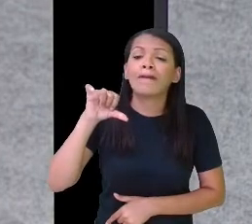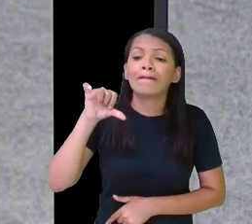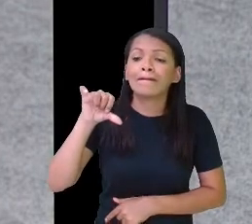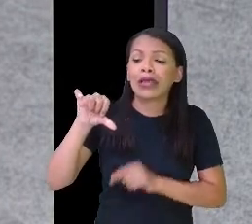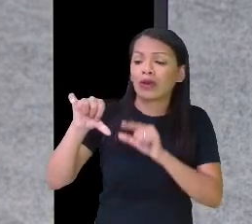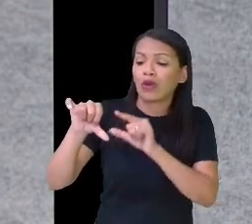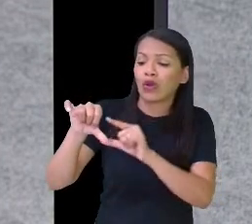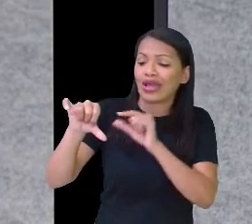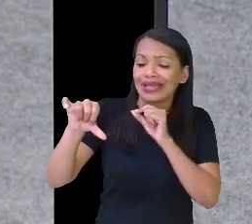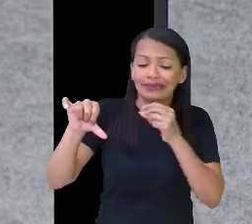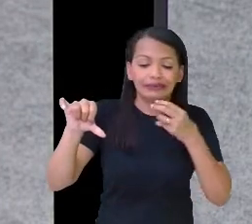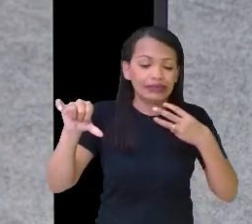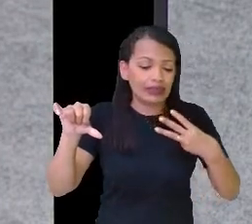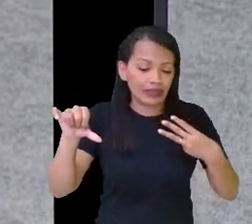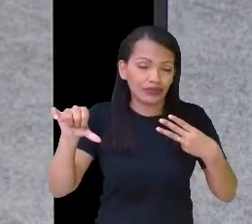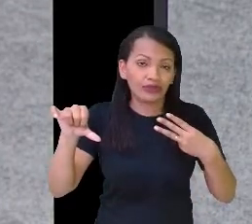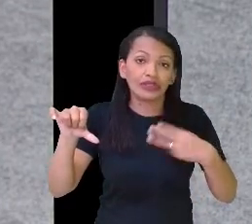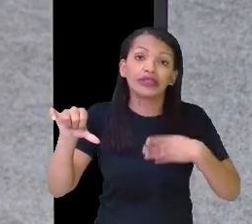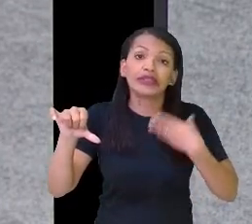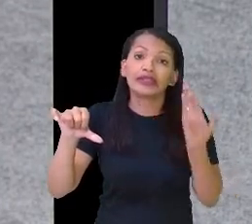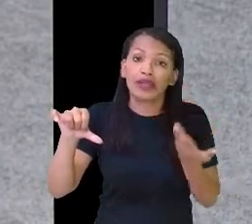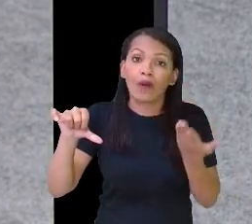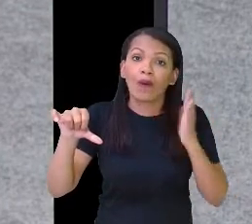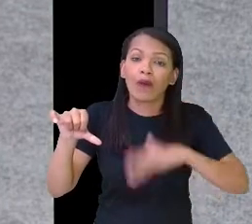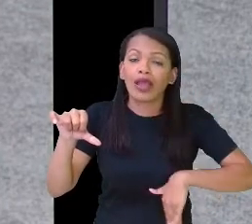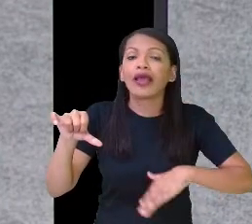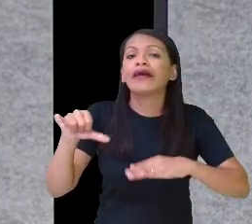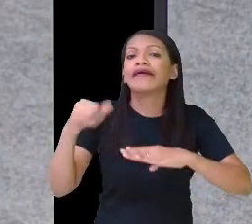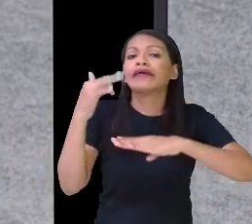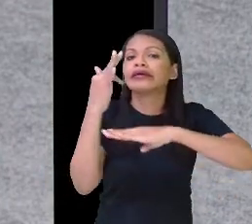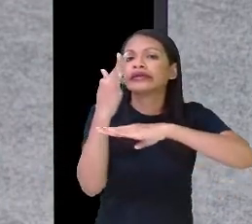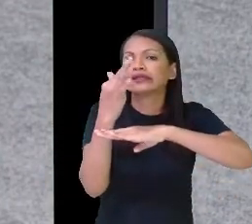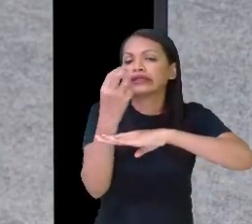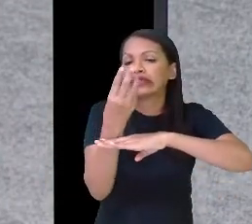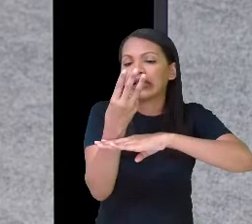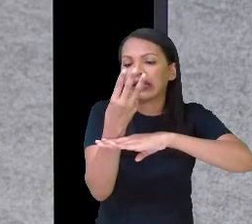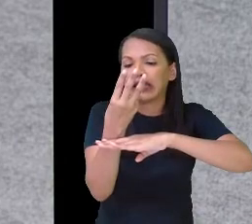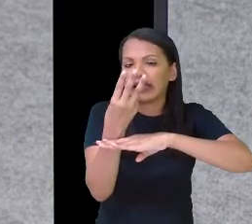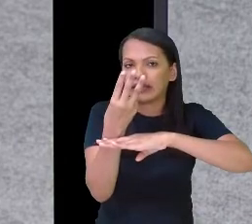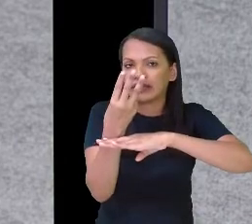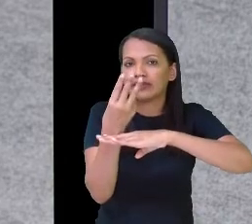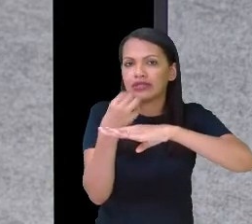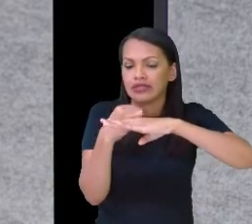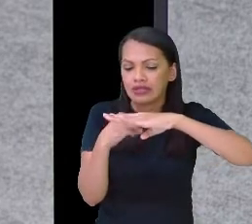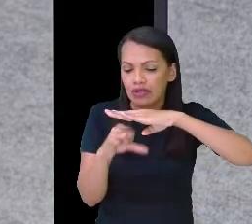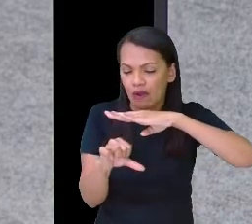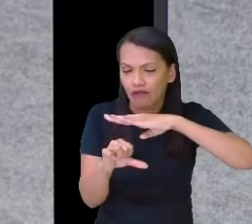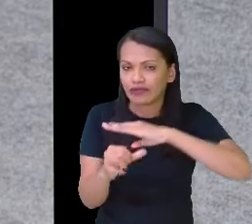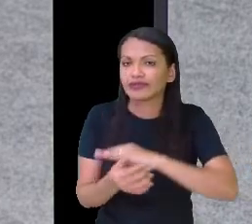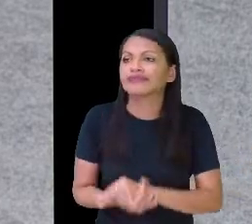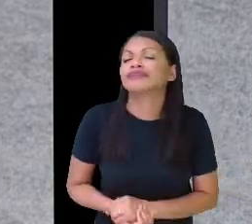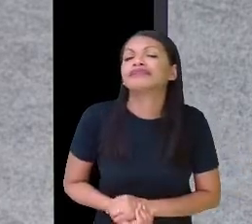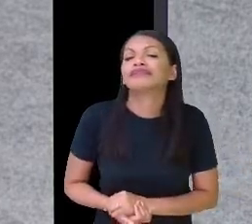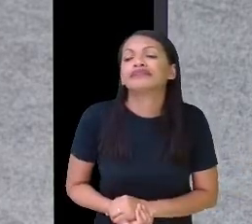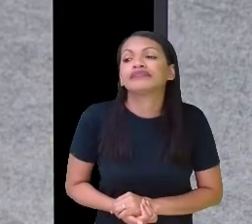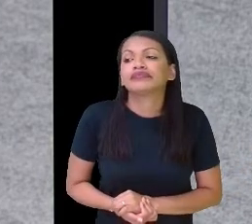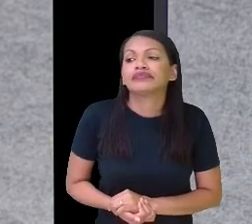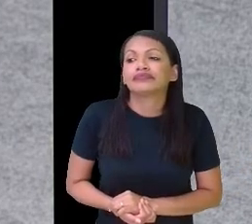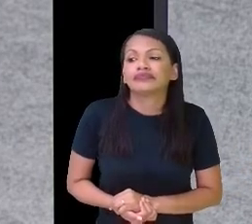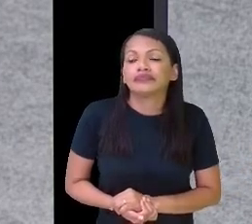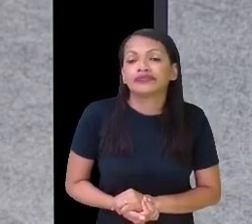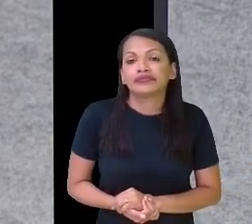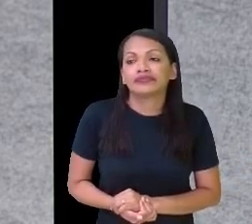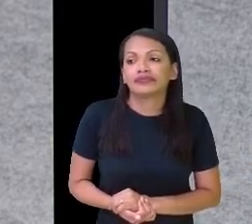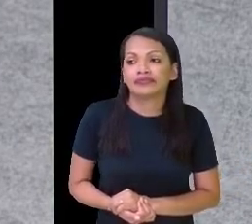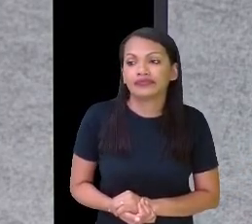Eu tenho aqui três frações diferentes. Deixa eu só... Tirei esse um